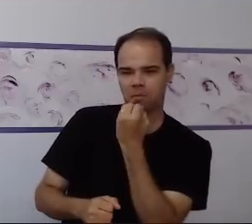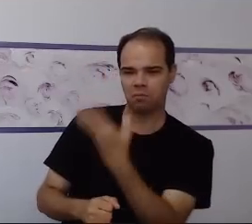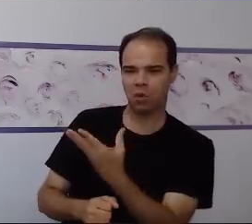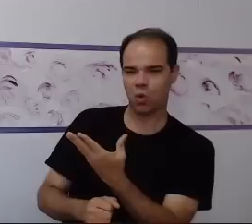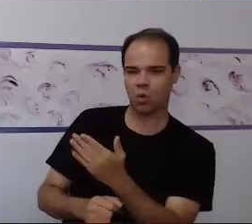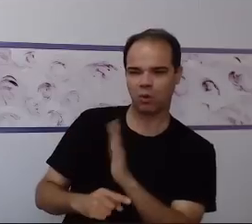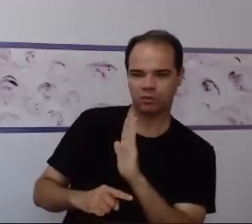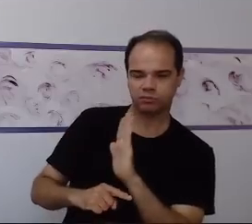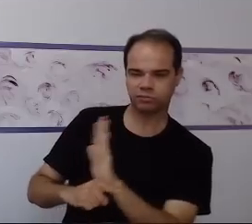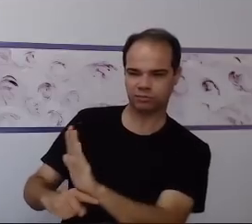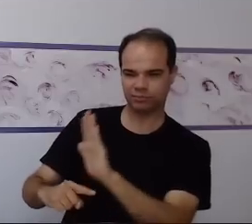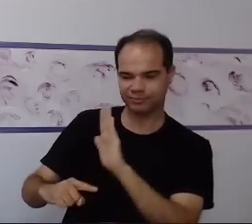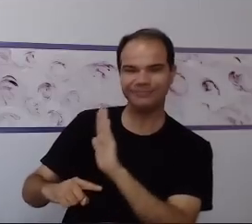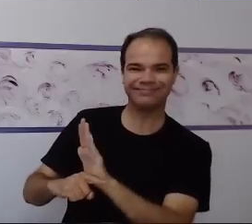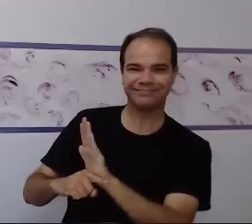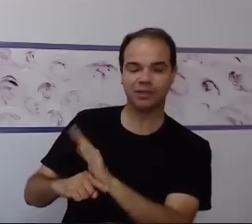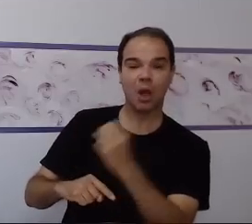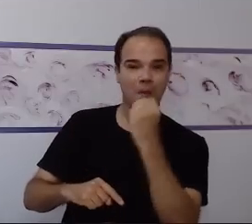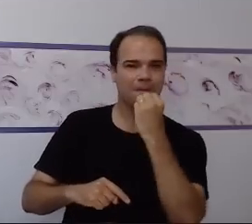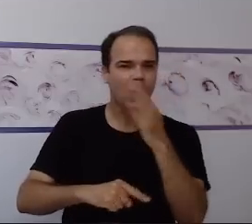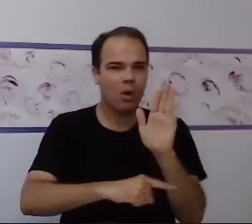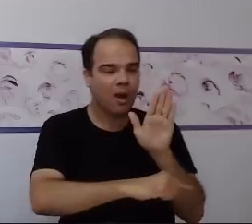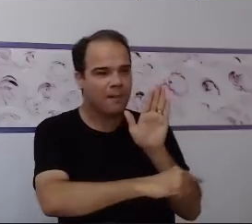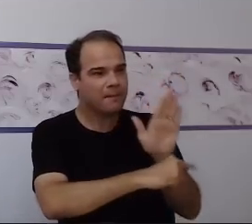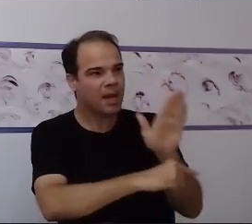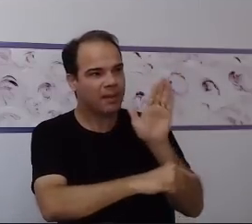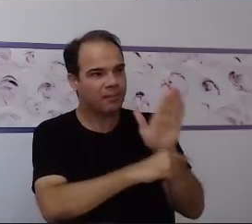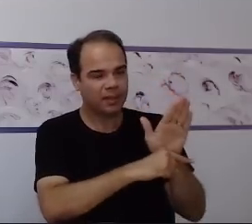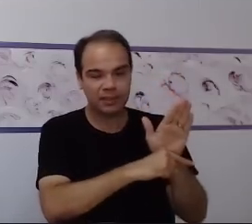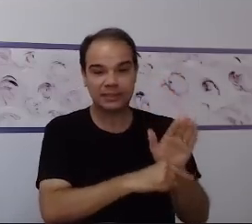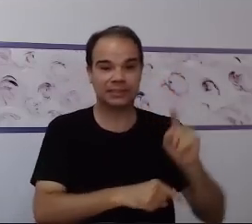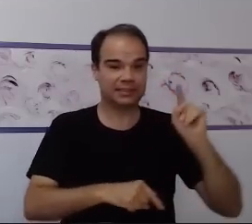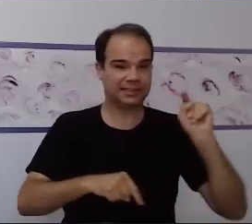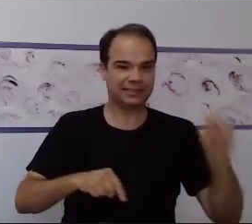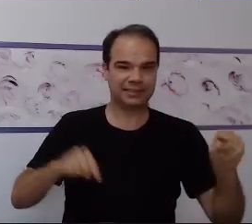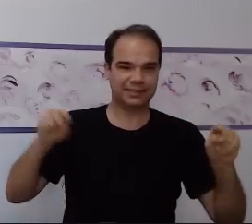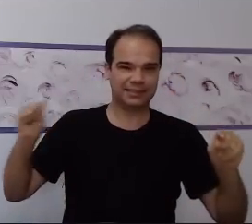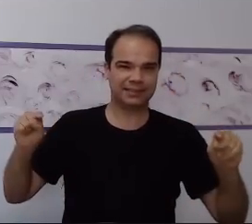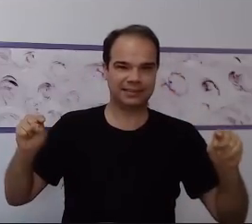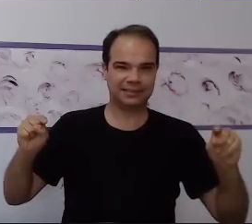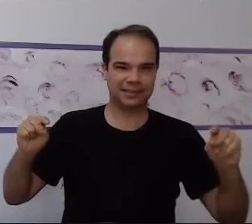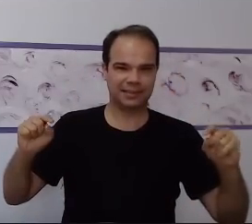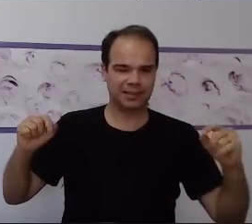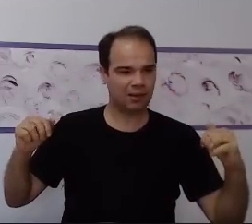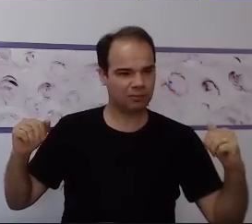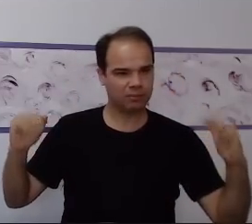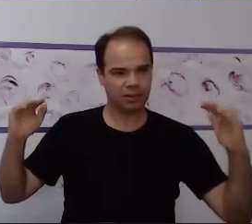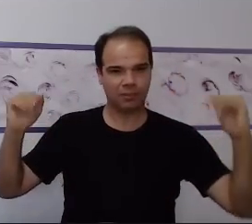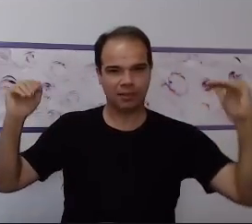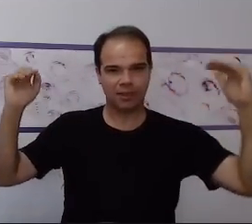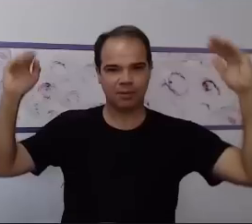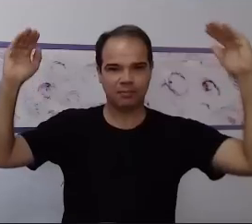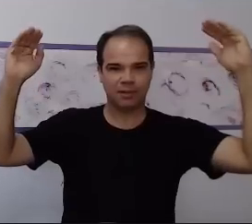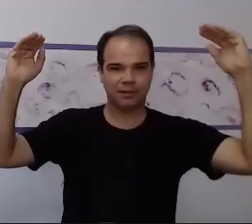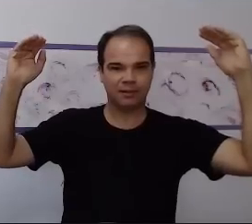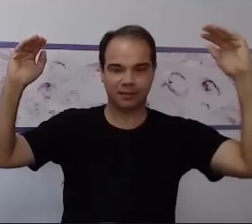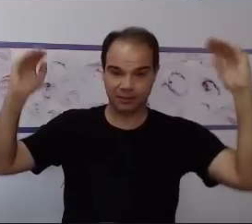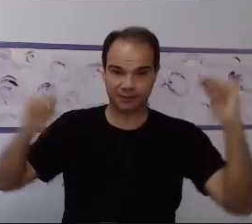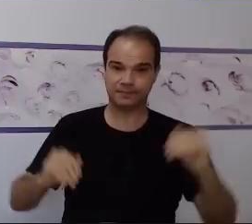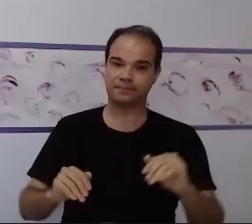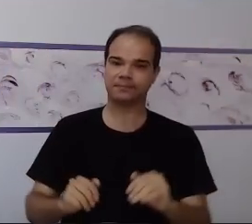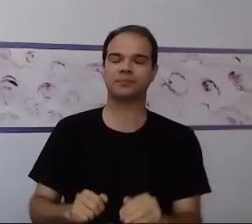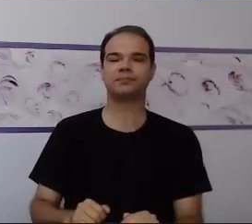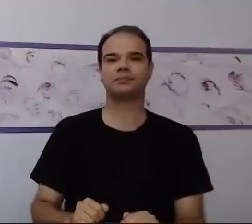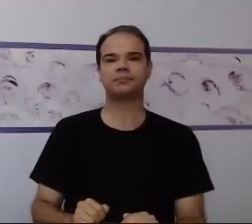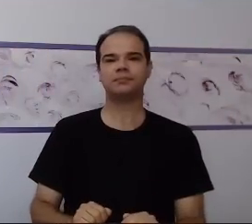positivas, mais você quer realizar situações positivas. Então, assim, vamos lá, vamos remeter,